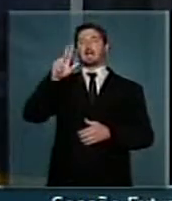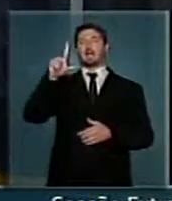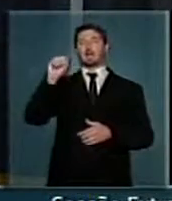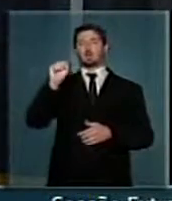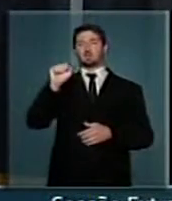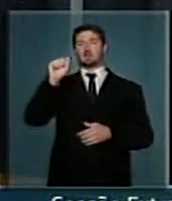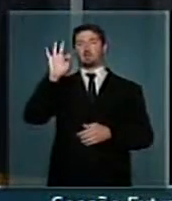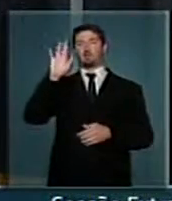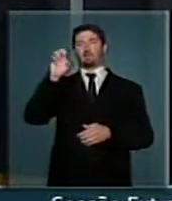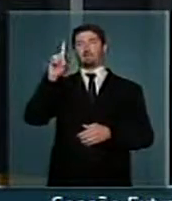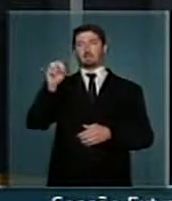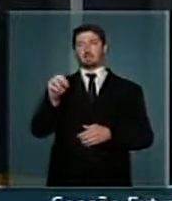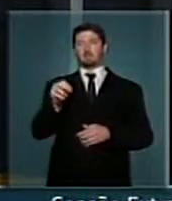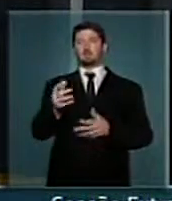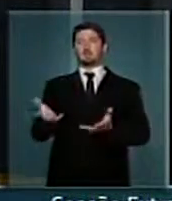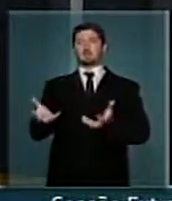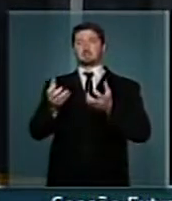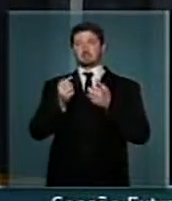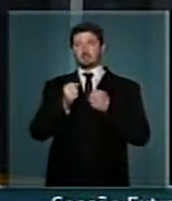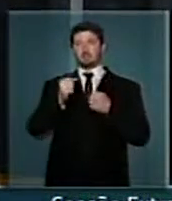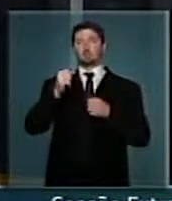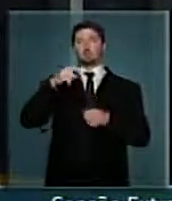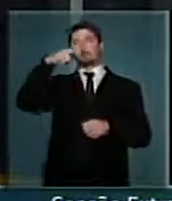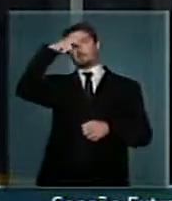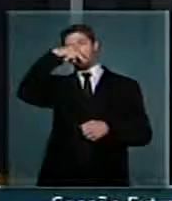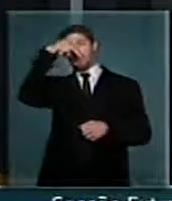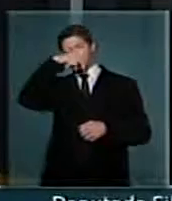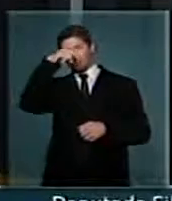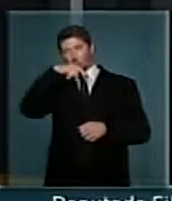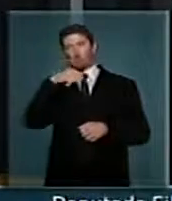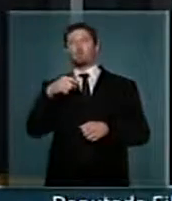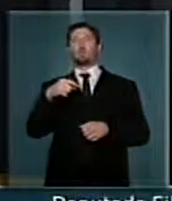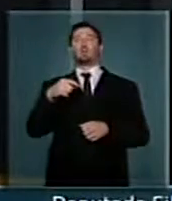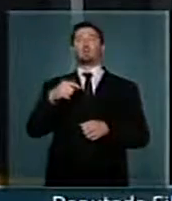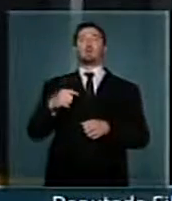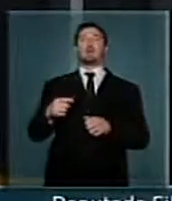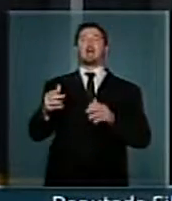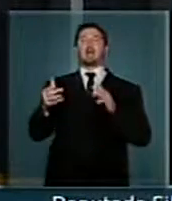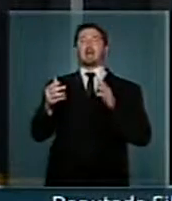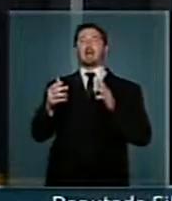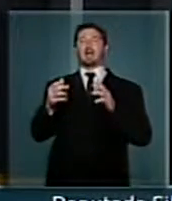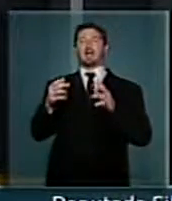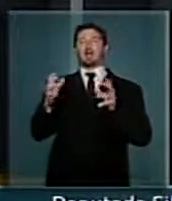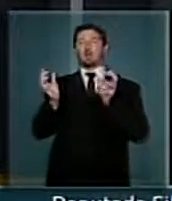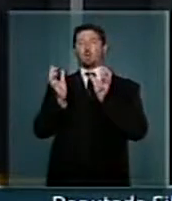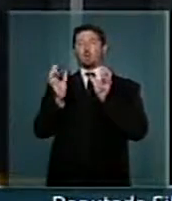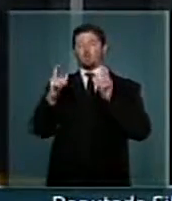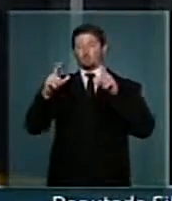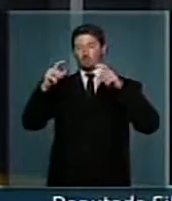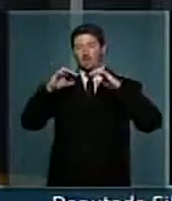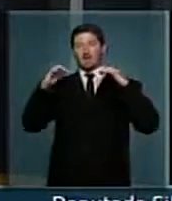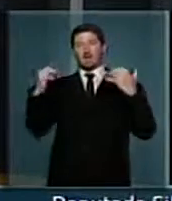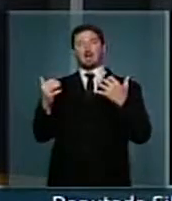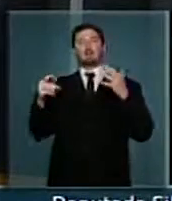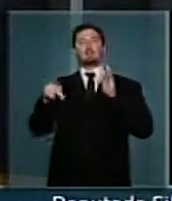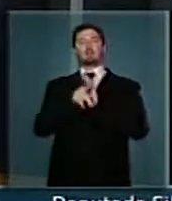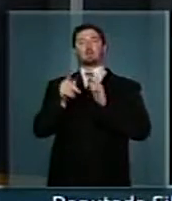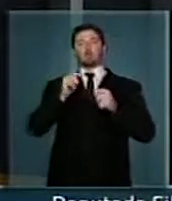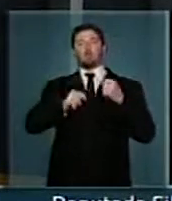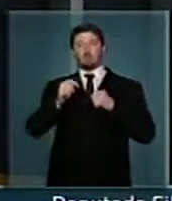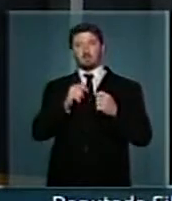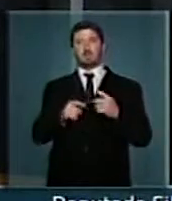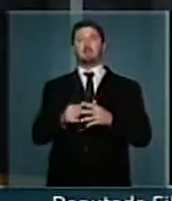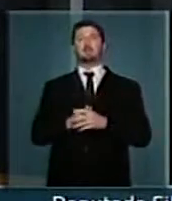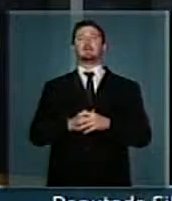fomos recebidos pela Câmara de Comércio do Peru, fomos recebidos pelo presidente do Congresso daquele